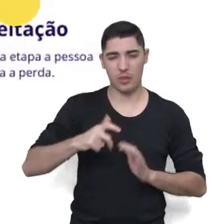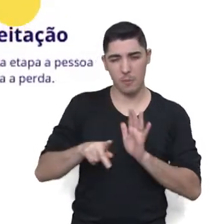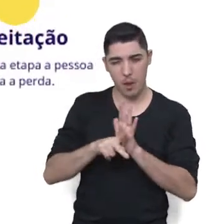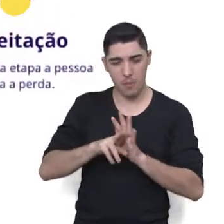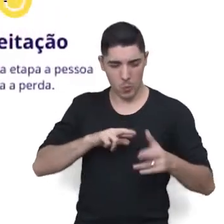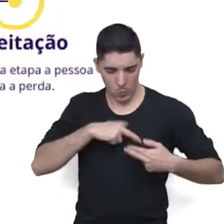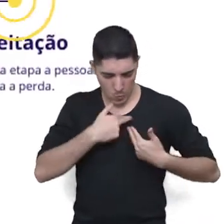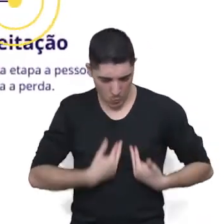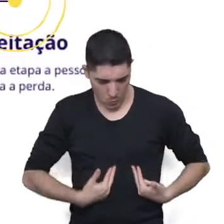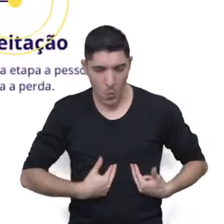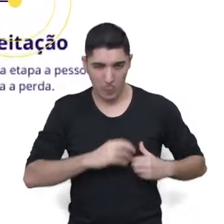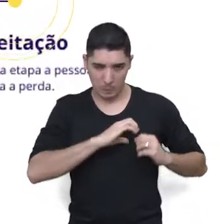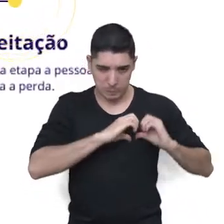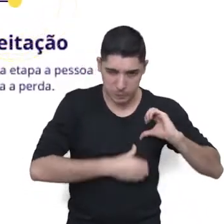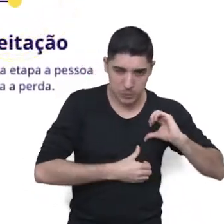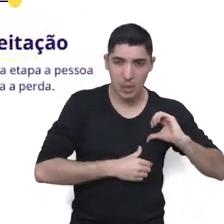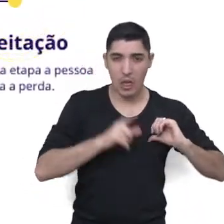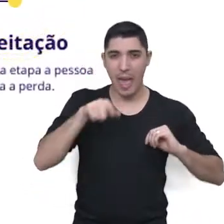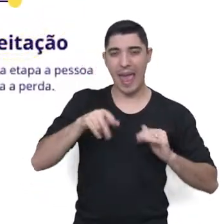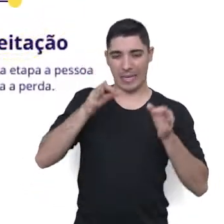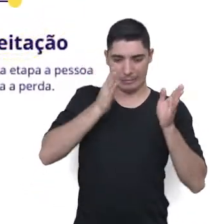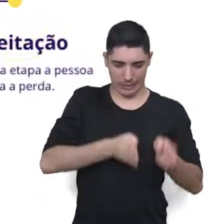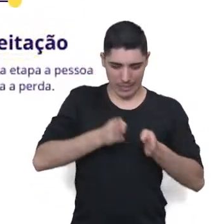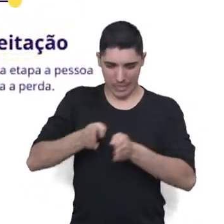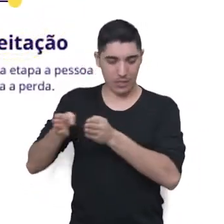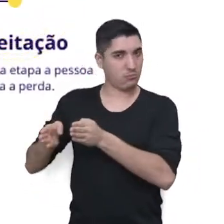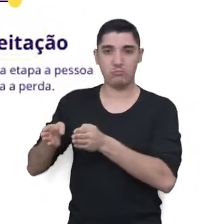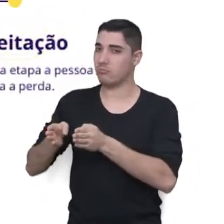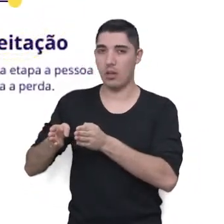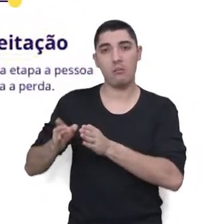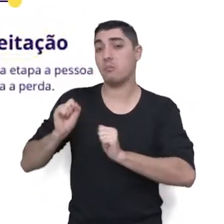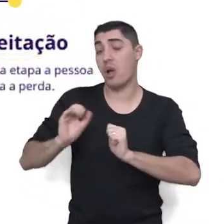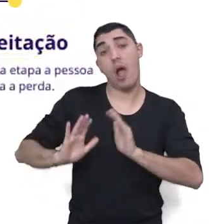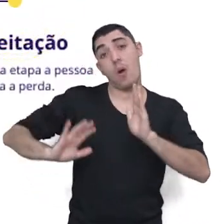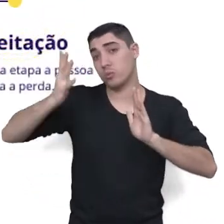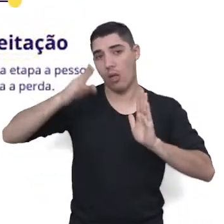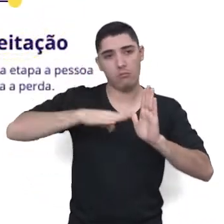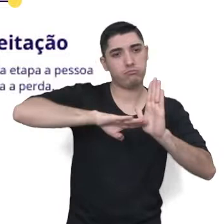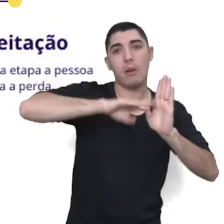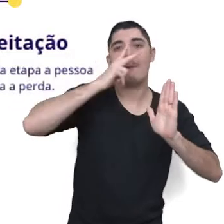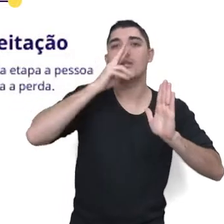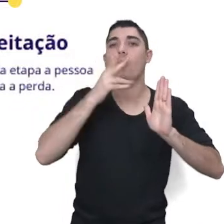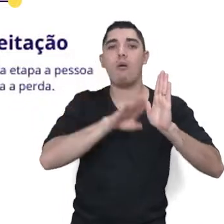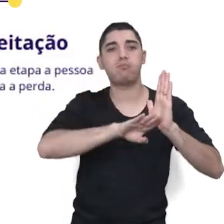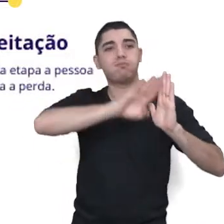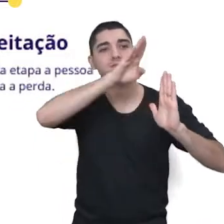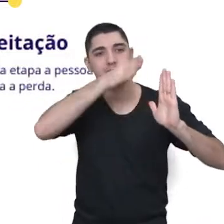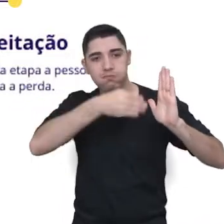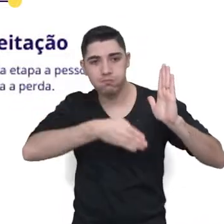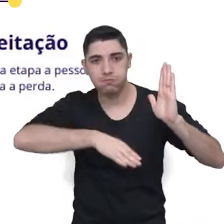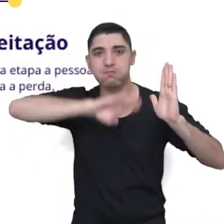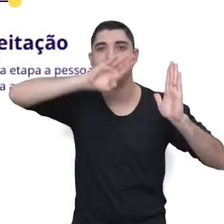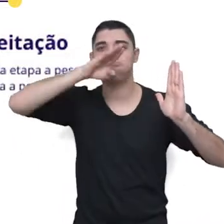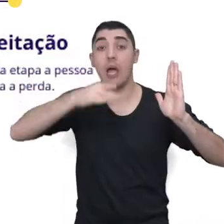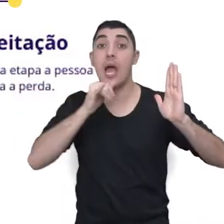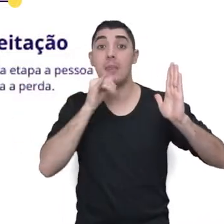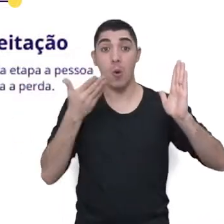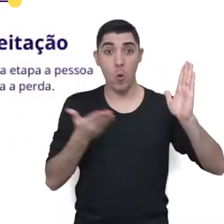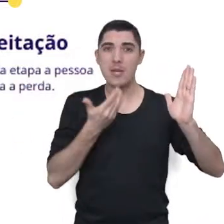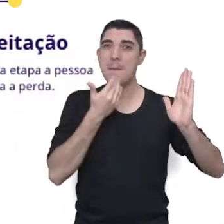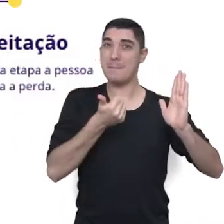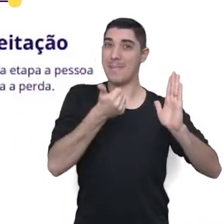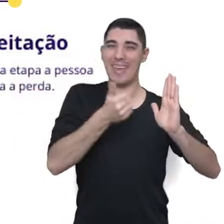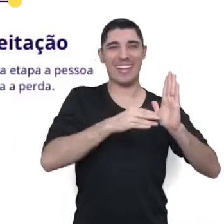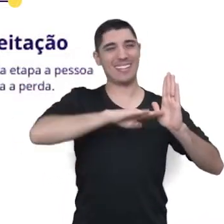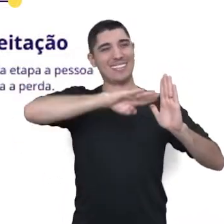luto, ele não é linear. Eu vou me sentindo assim, depois assim. Não, ele oscila muito, como uma onda mesmo. Então, hoje eu posso